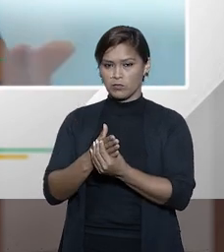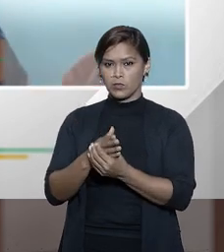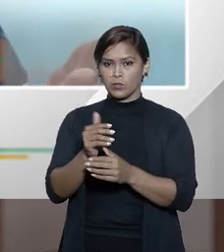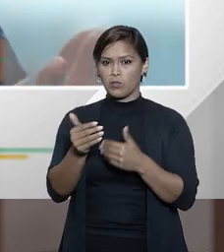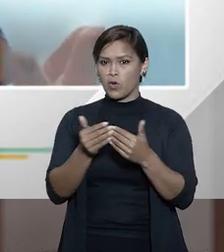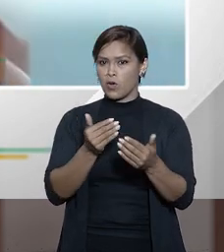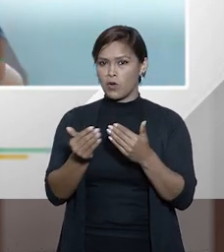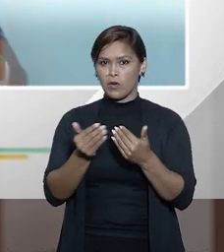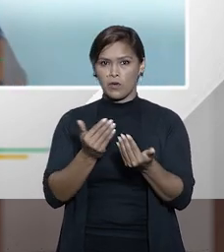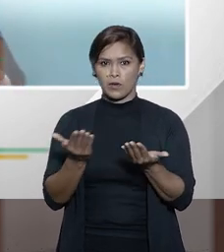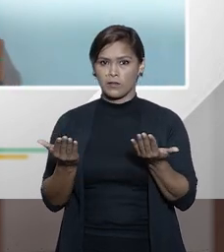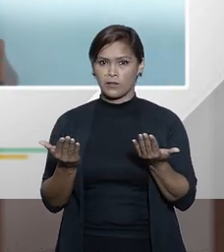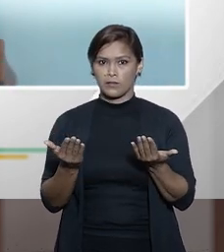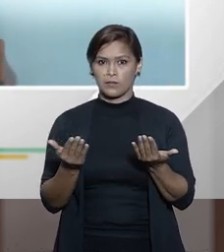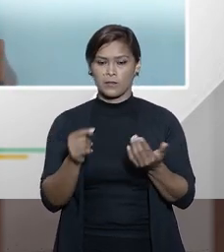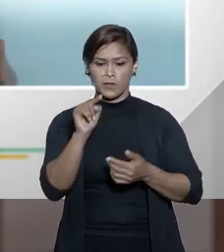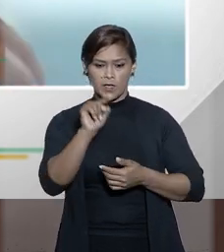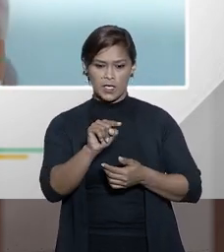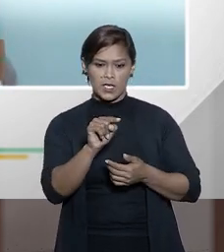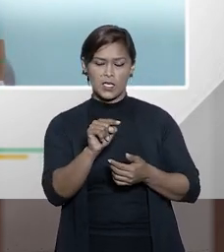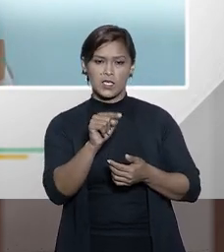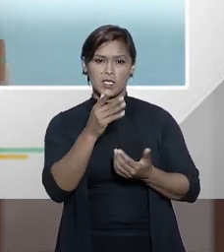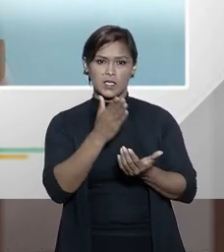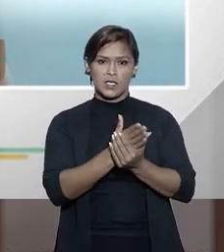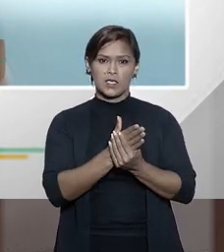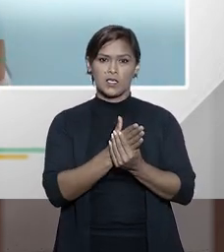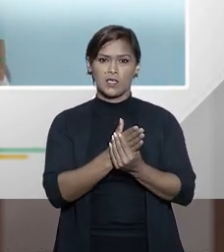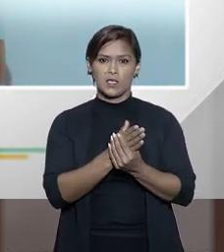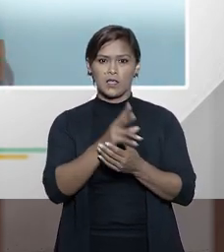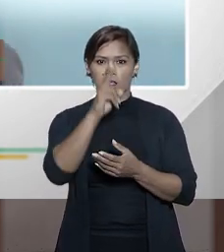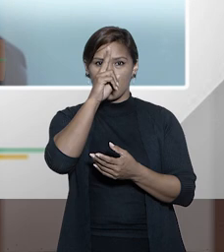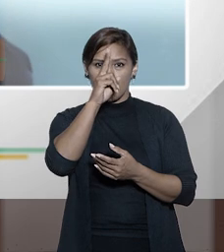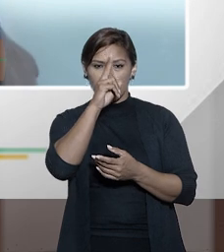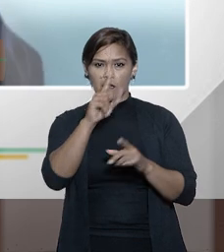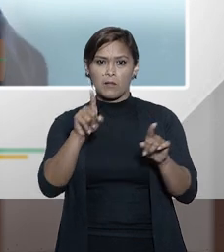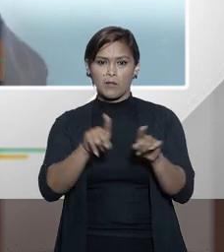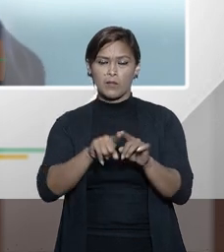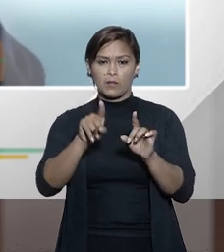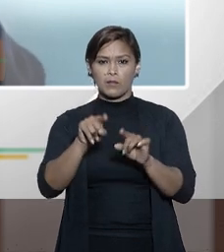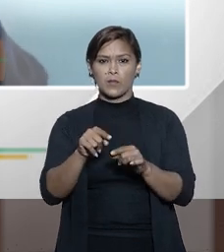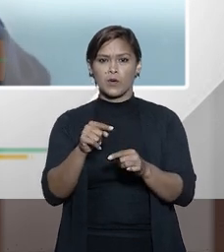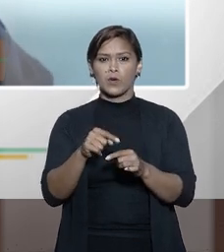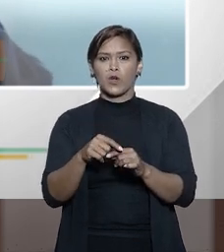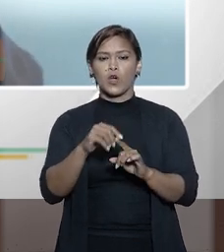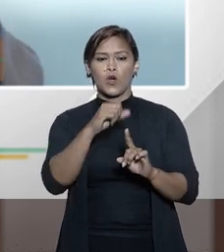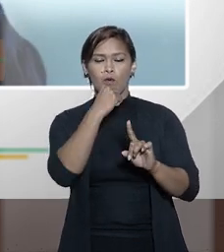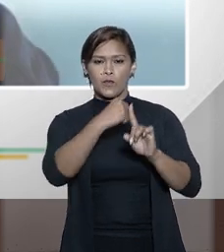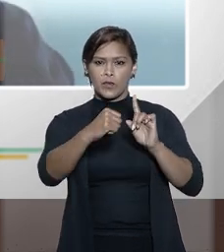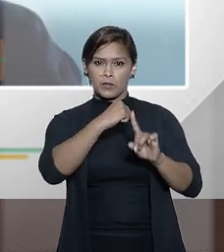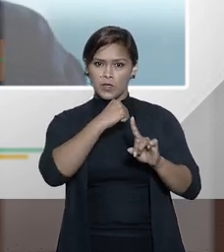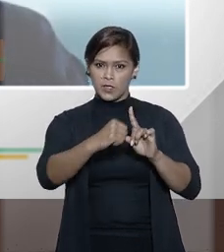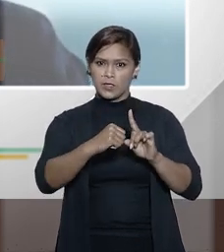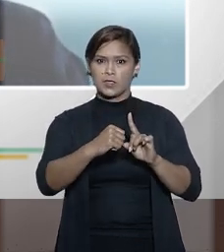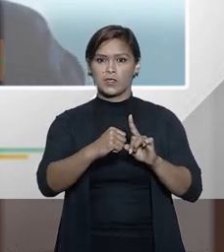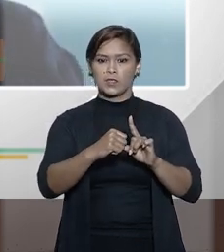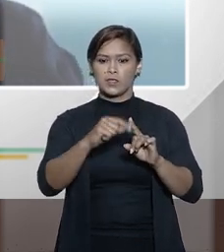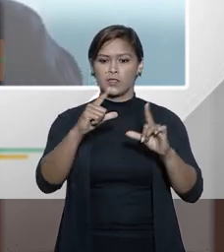qualquer nesse caso que ele elencou do feminicida